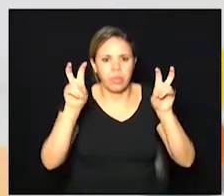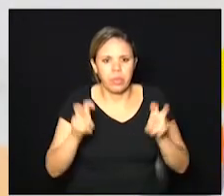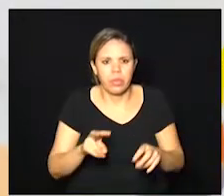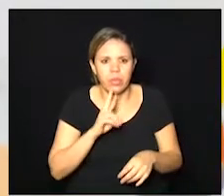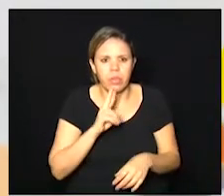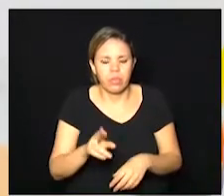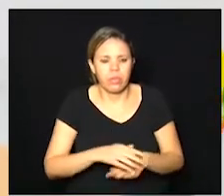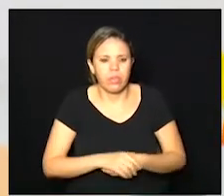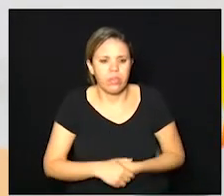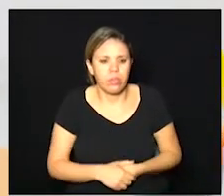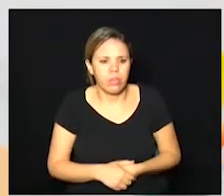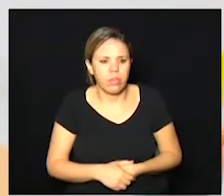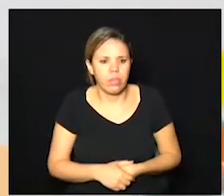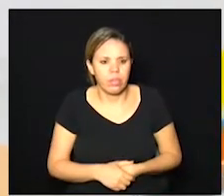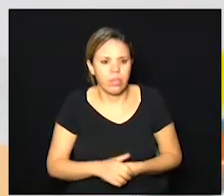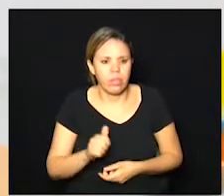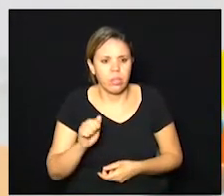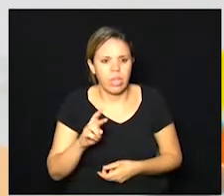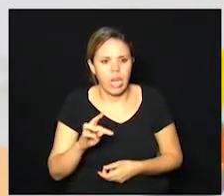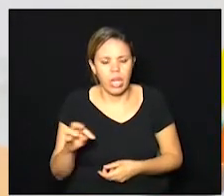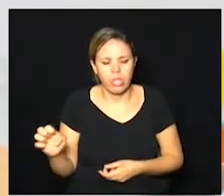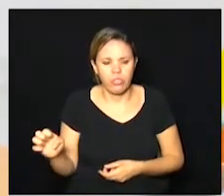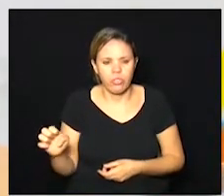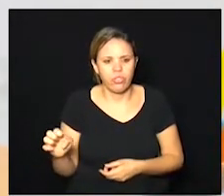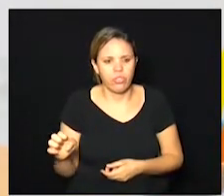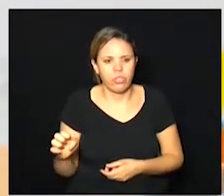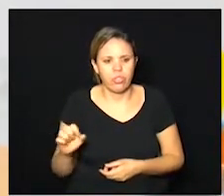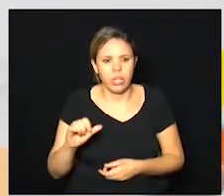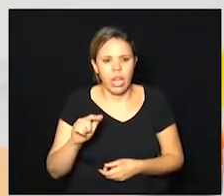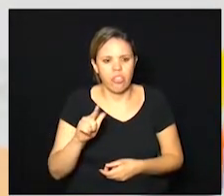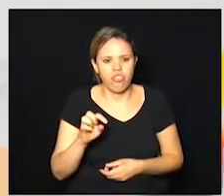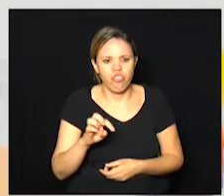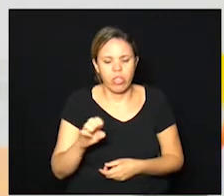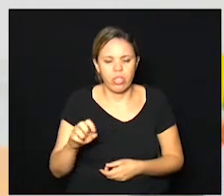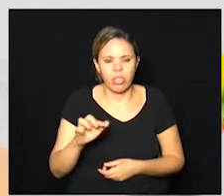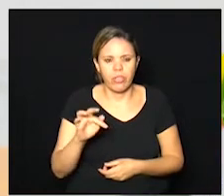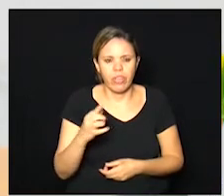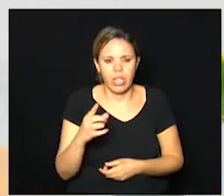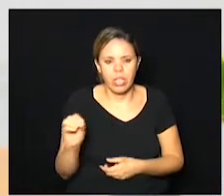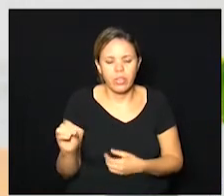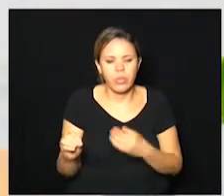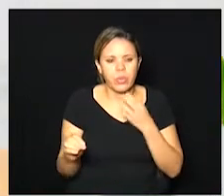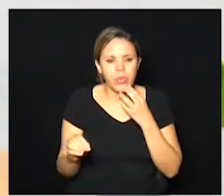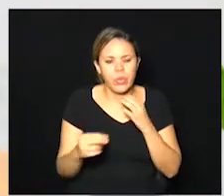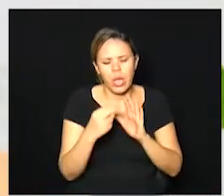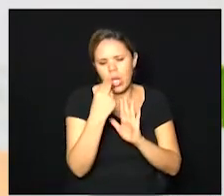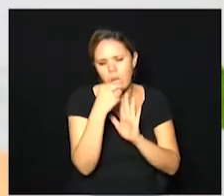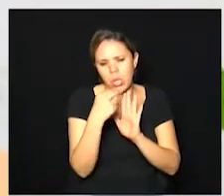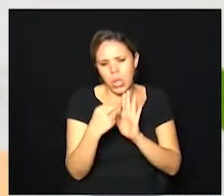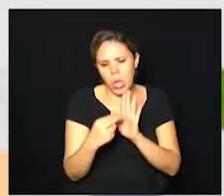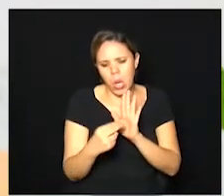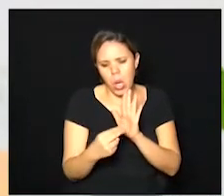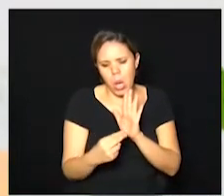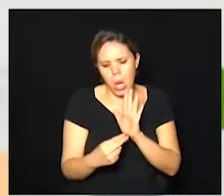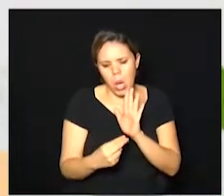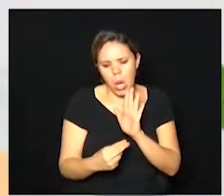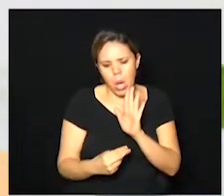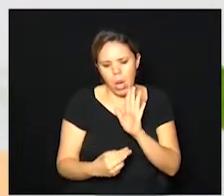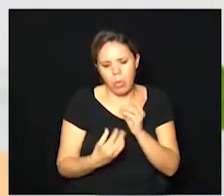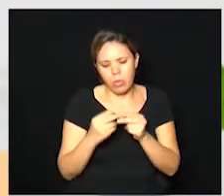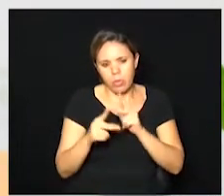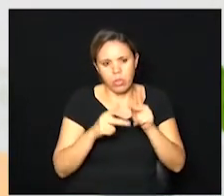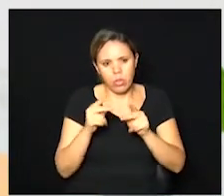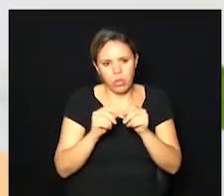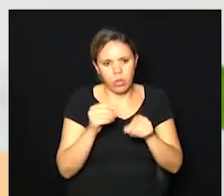respondidos Arlete Vicentinho Alexandre Calcanotto Fernanda Cavalieri Vladimir Bezerra Nilza Lopes Ronaldo Augusto de Souza